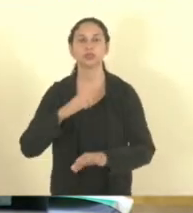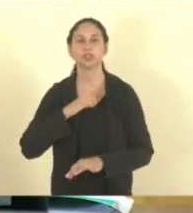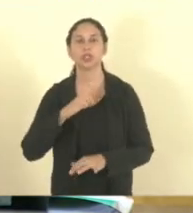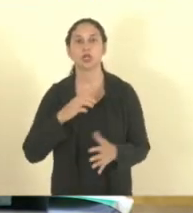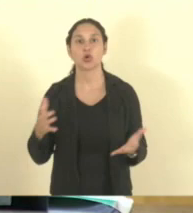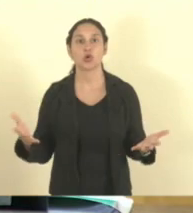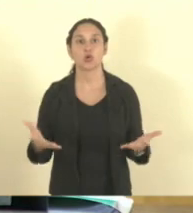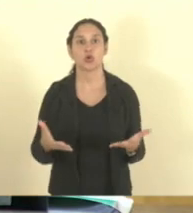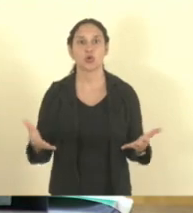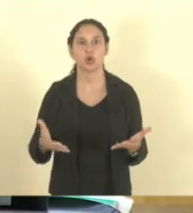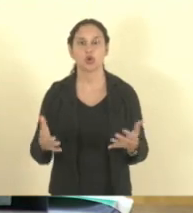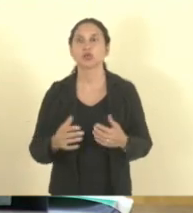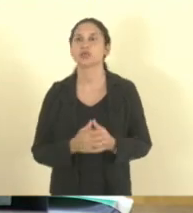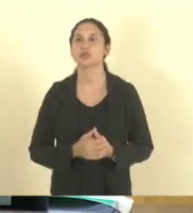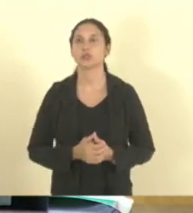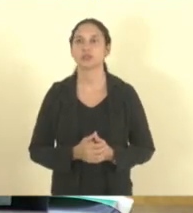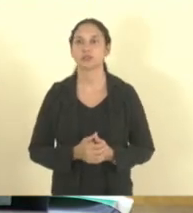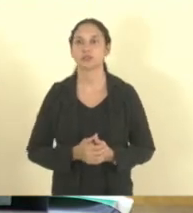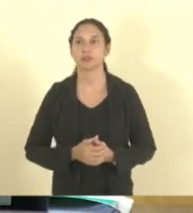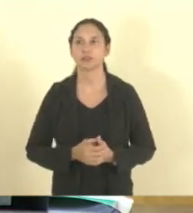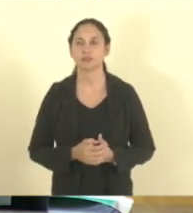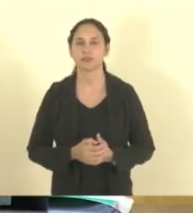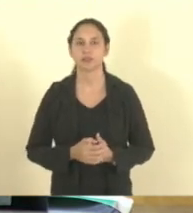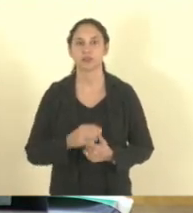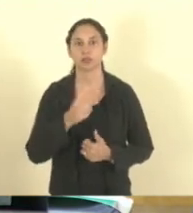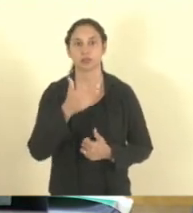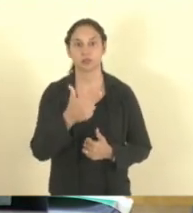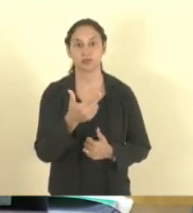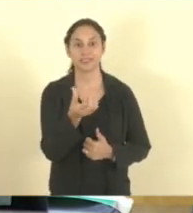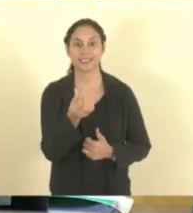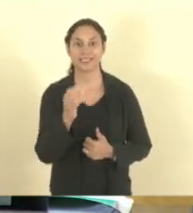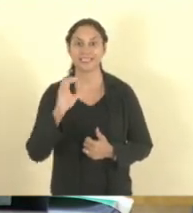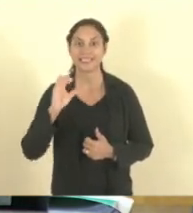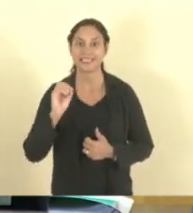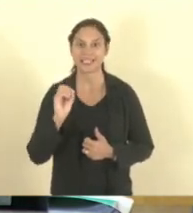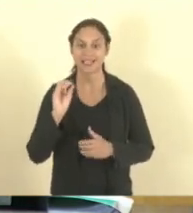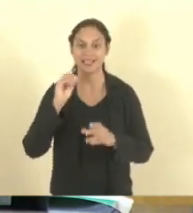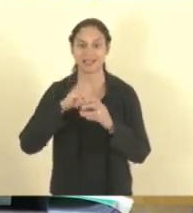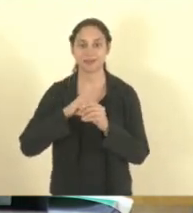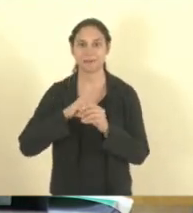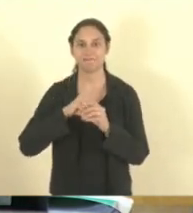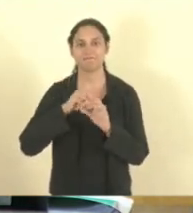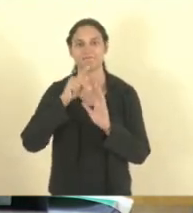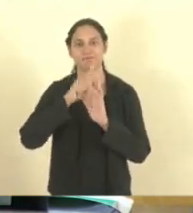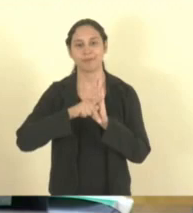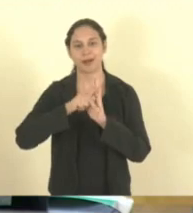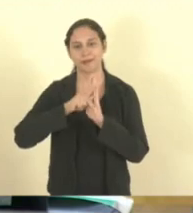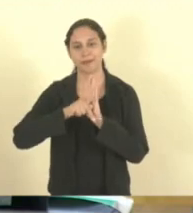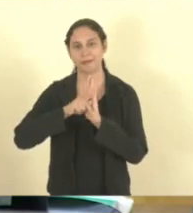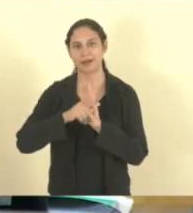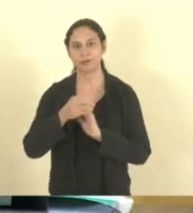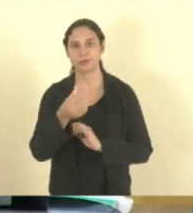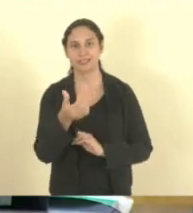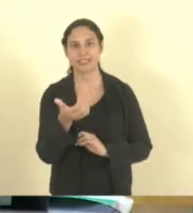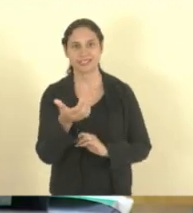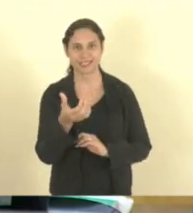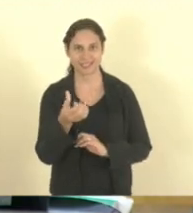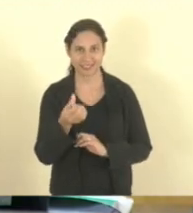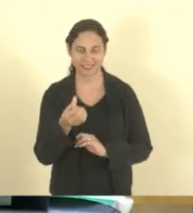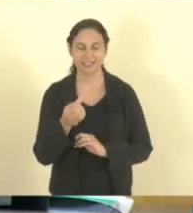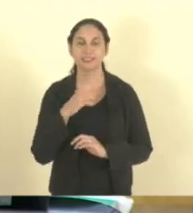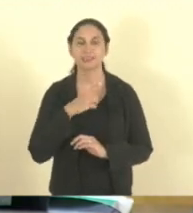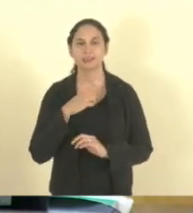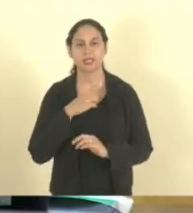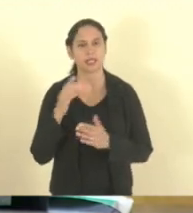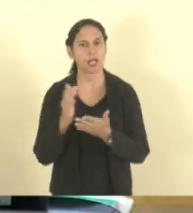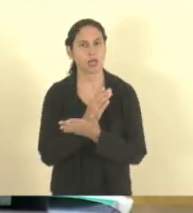260 projetos de lei na pauta. Então, realmente, a gente busca priorizar os